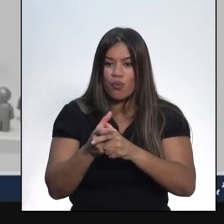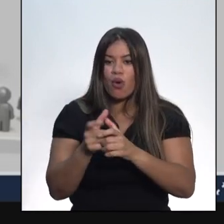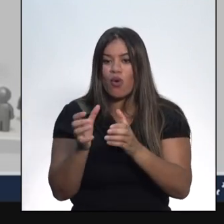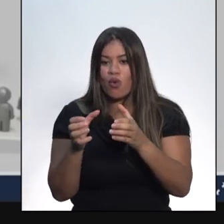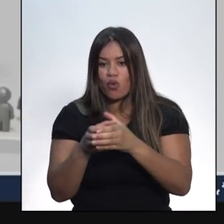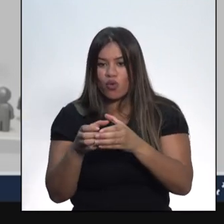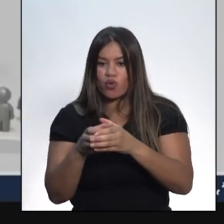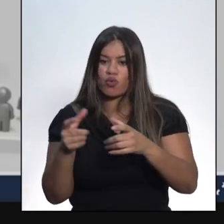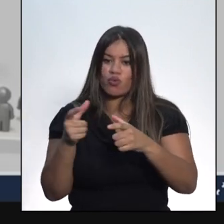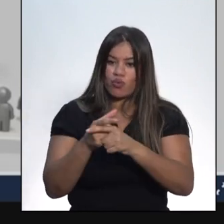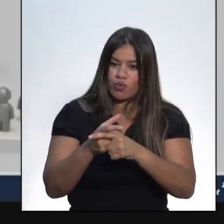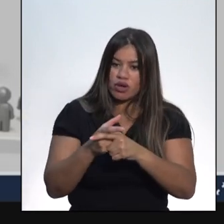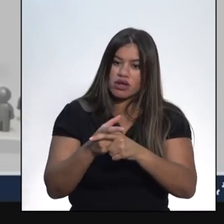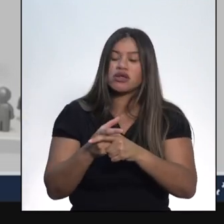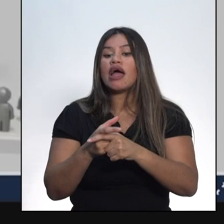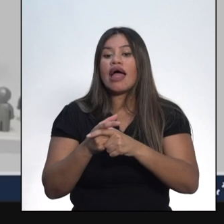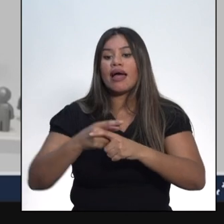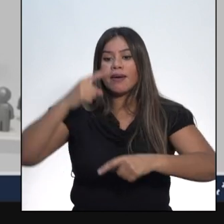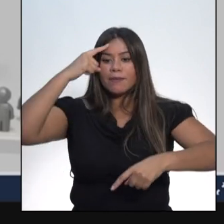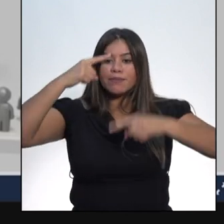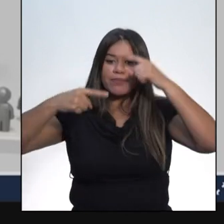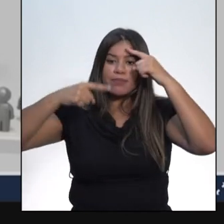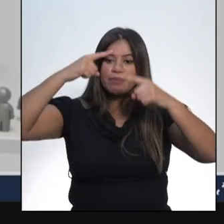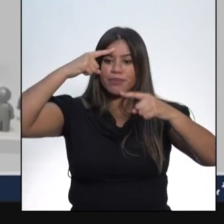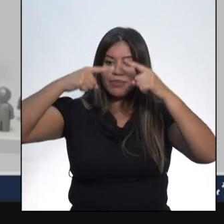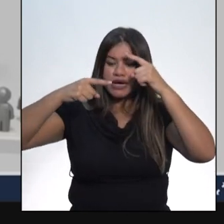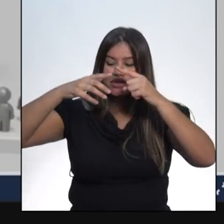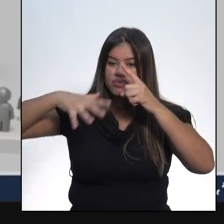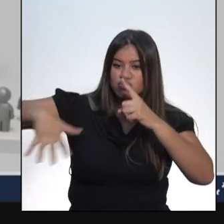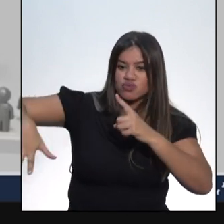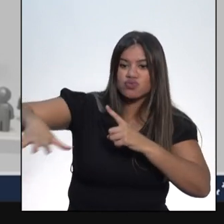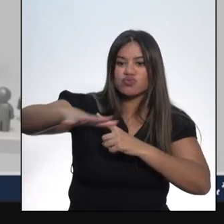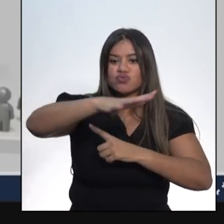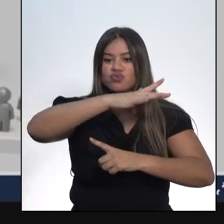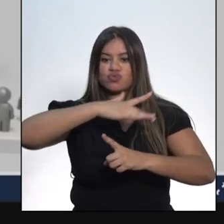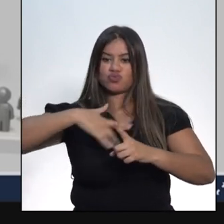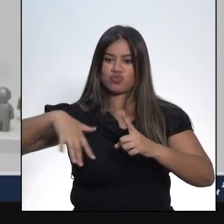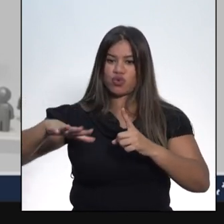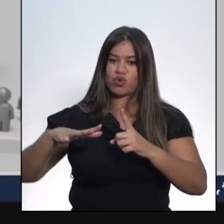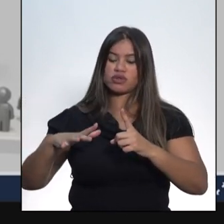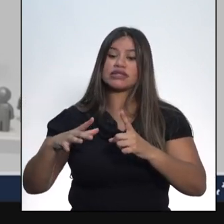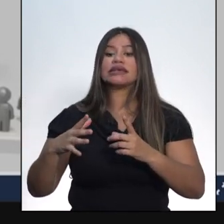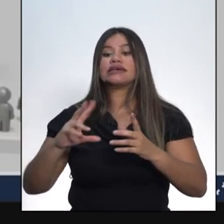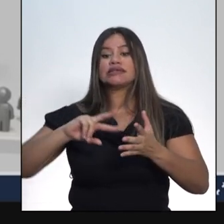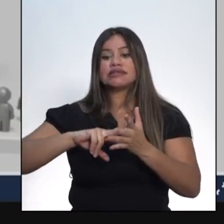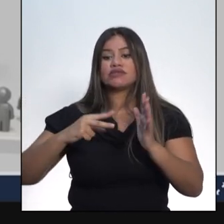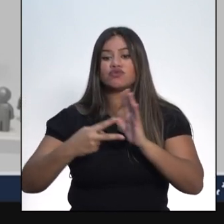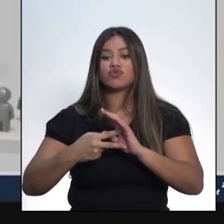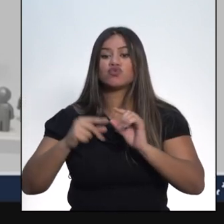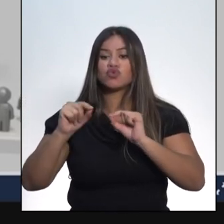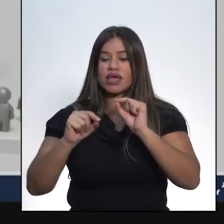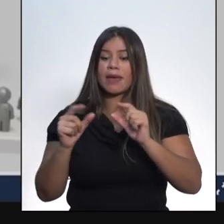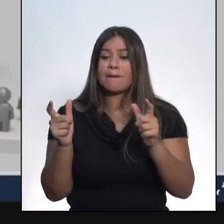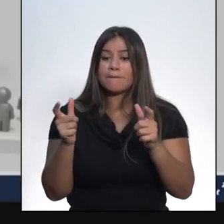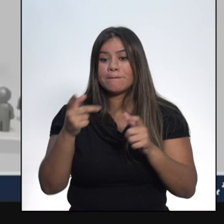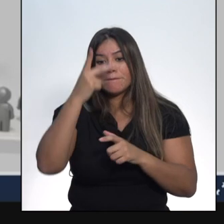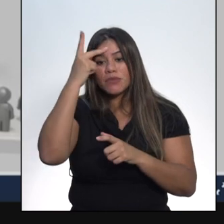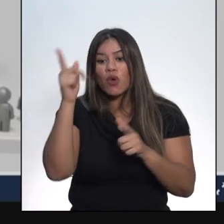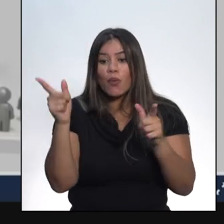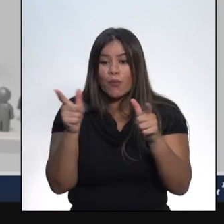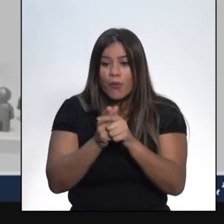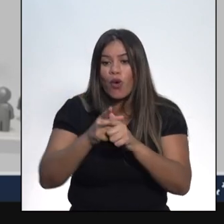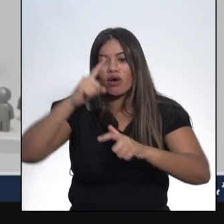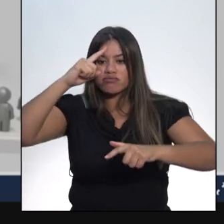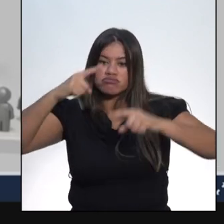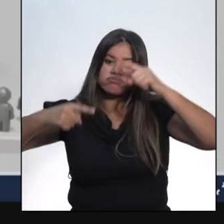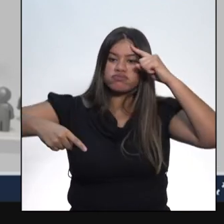todo o restante da sociedade. Isso significa que uma minoria privilegiada comanda a maioria. A